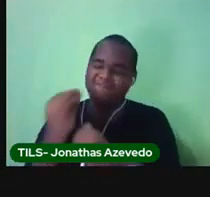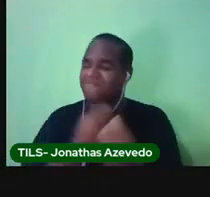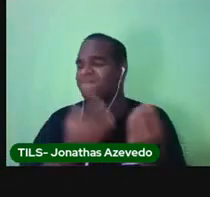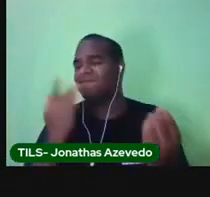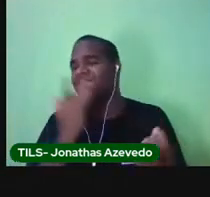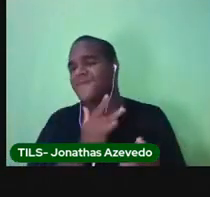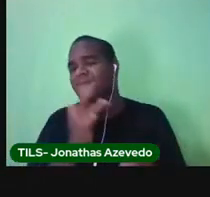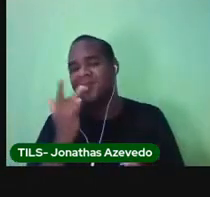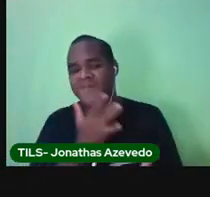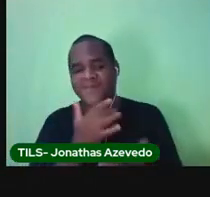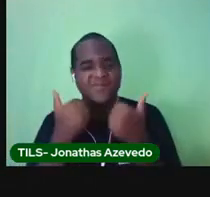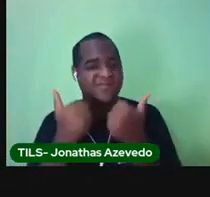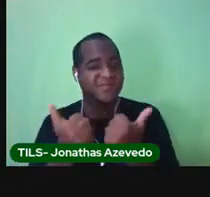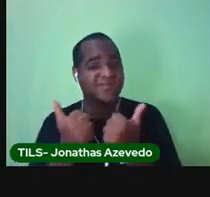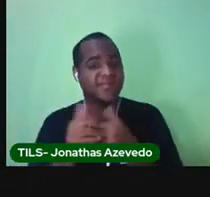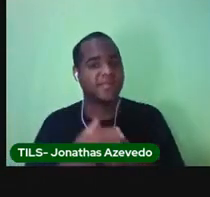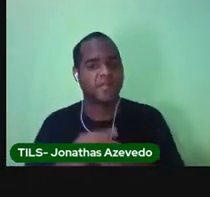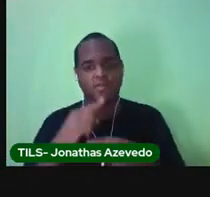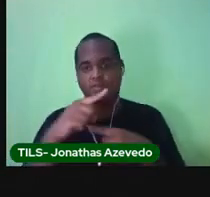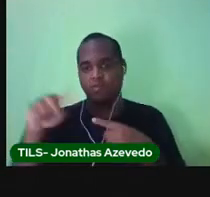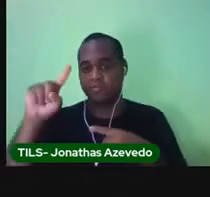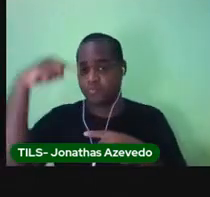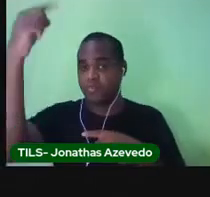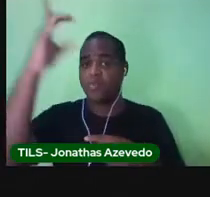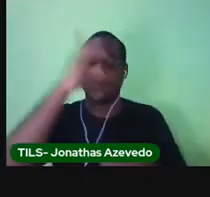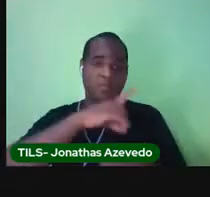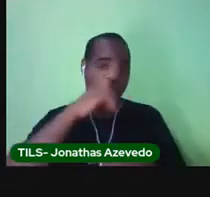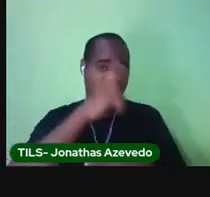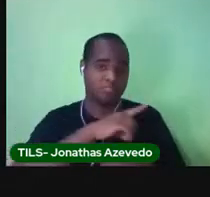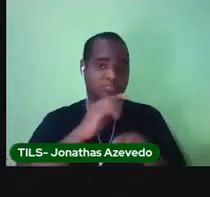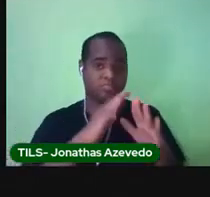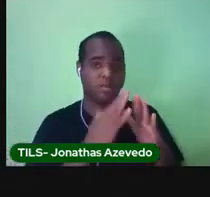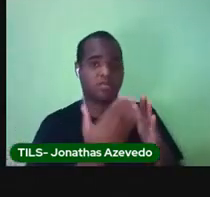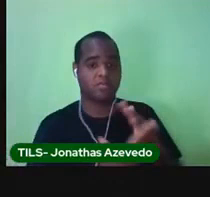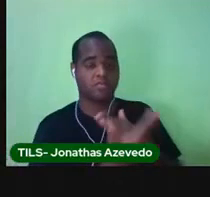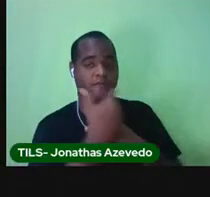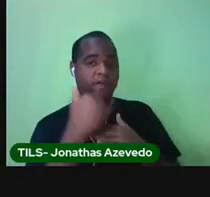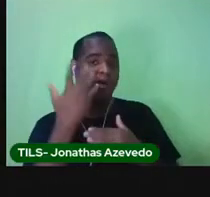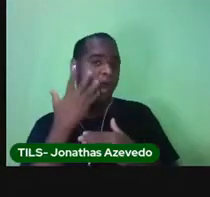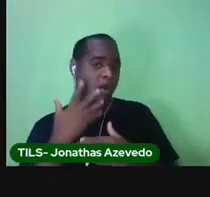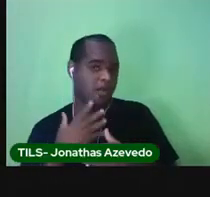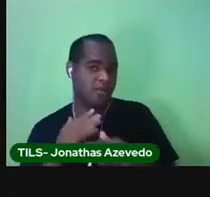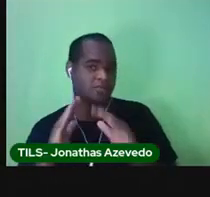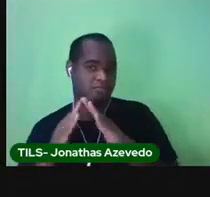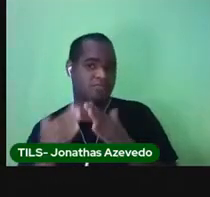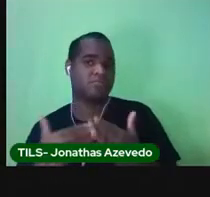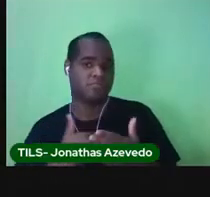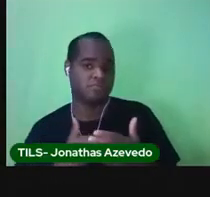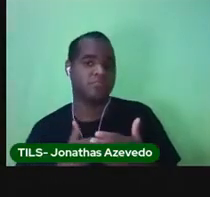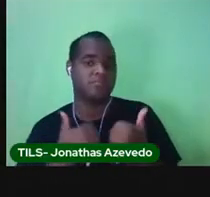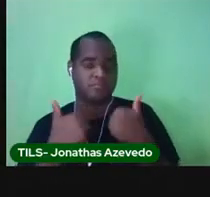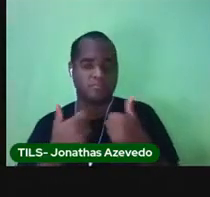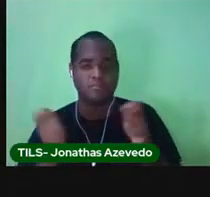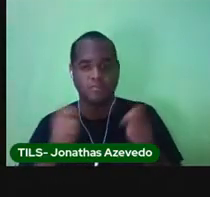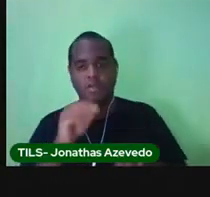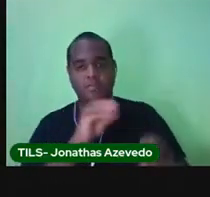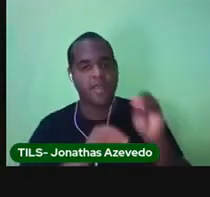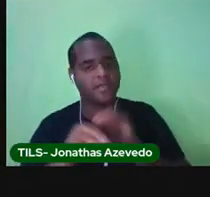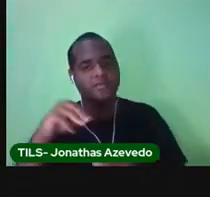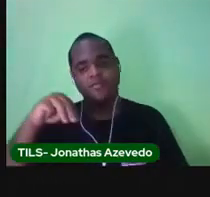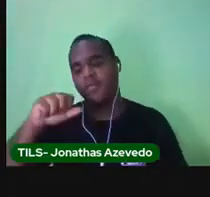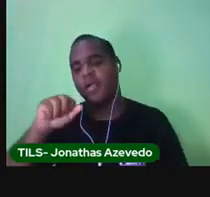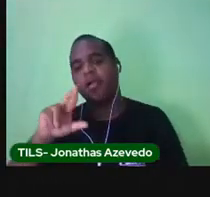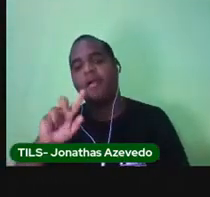Estava uma delícia. No próximo domingo espero você e as crianças na minha casa. Beijos.